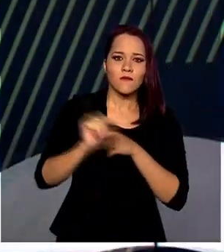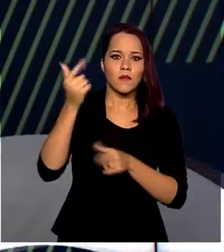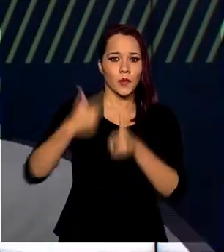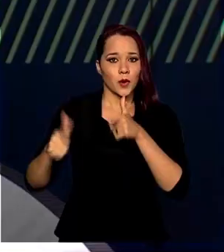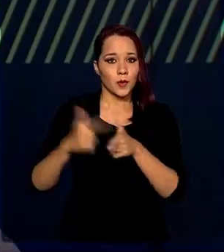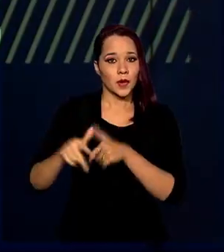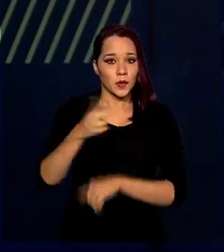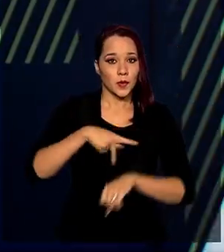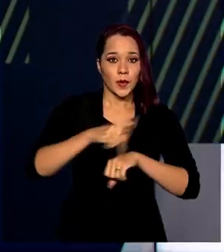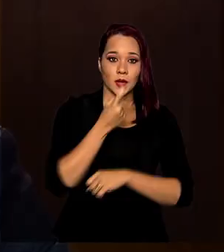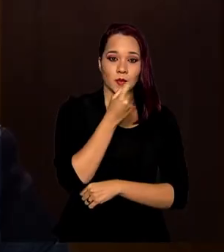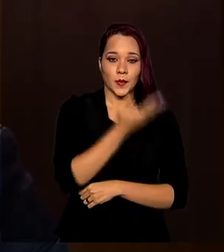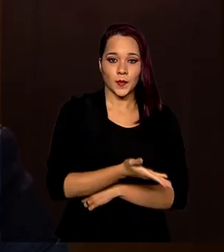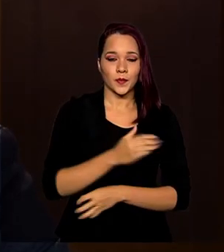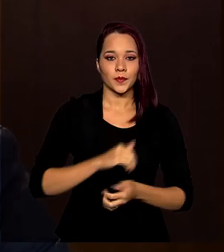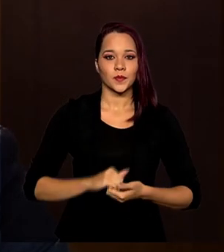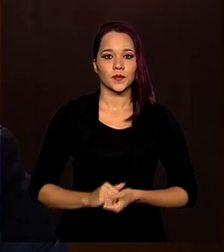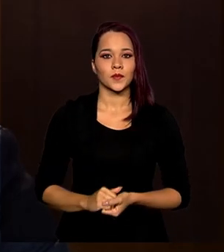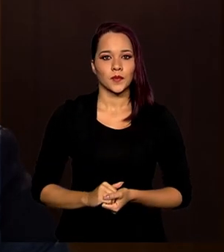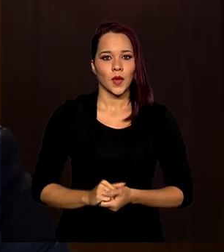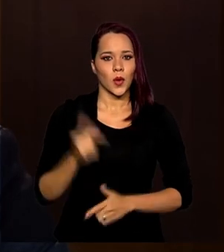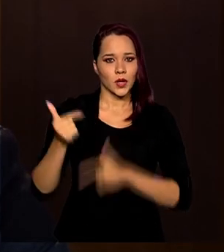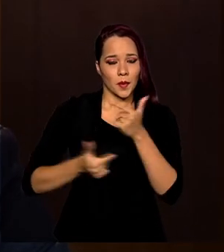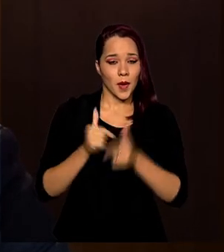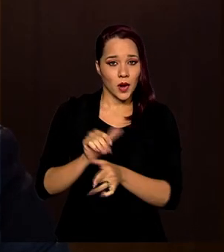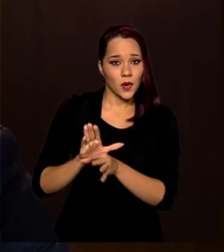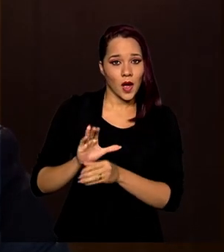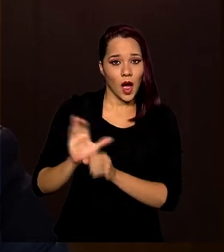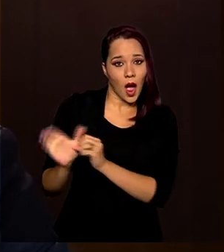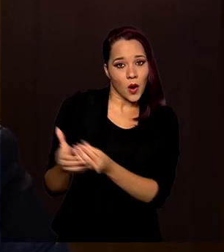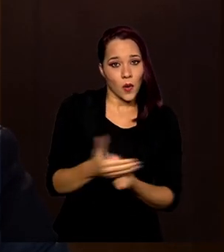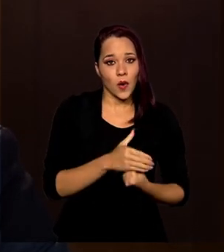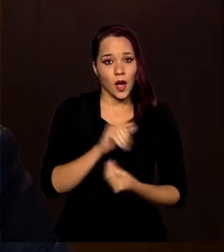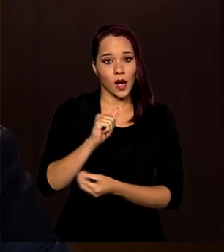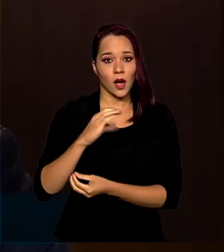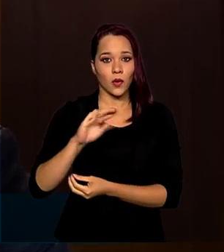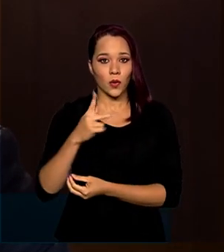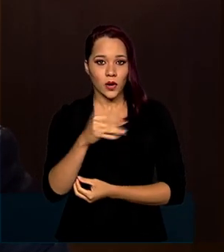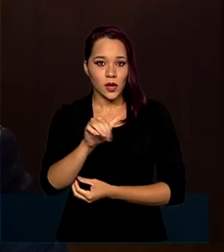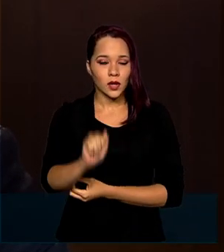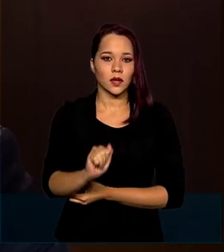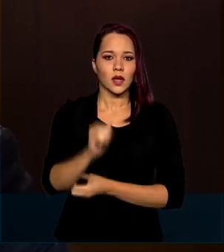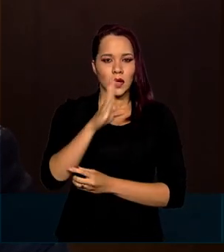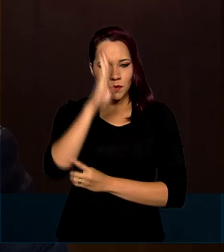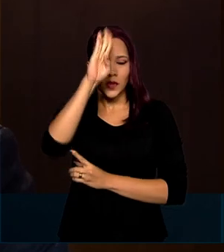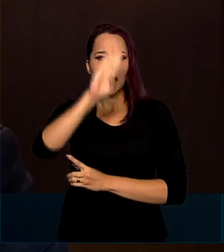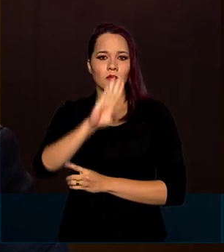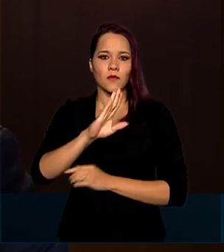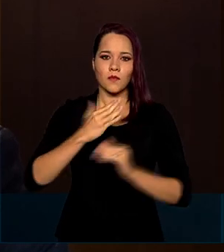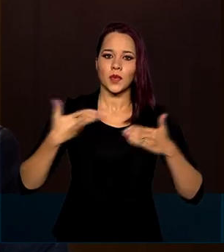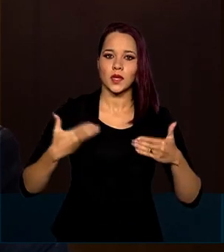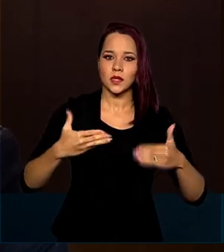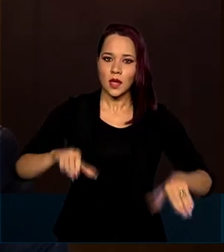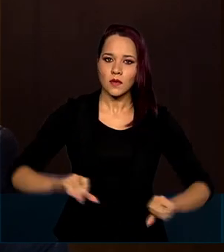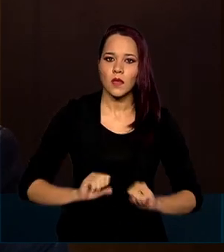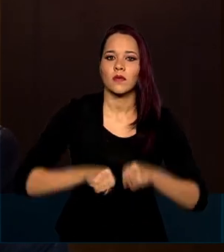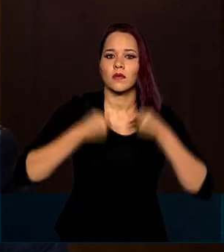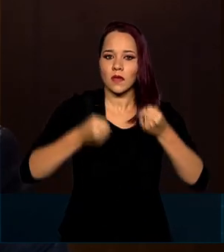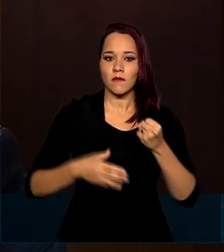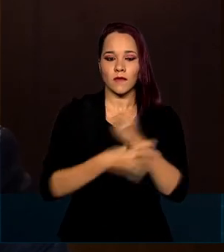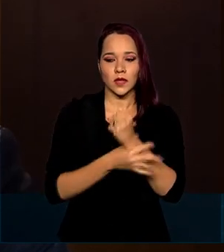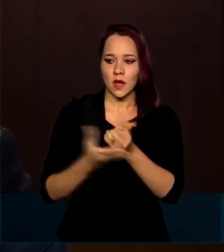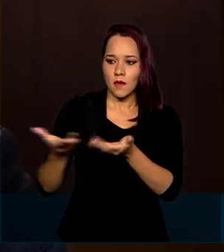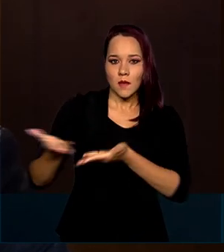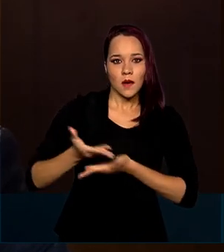país vizinho. A operação acolhida, encabeçada pelo Ministério da Defesa, recebeu quase